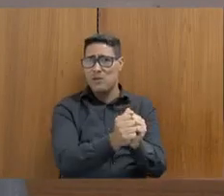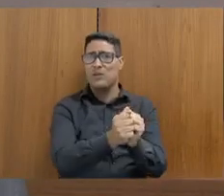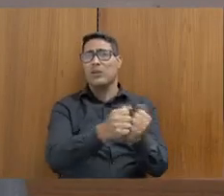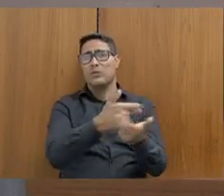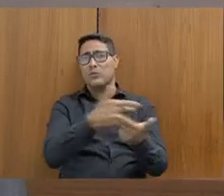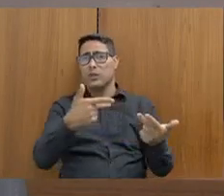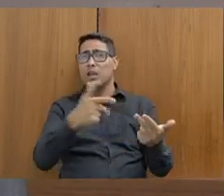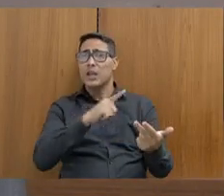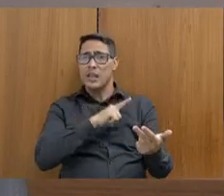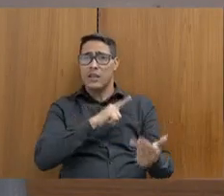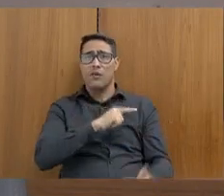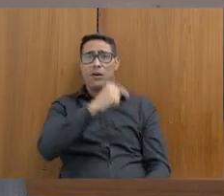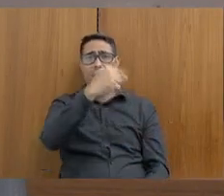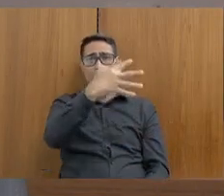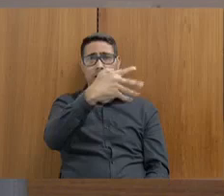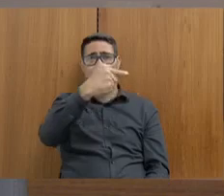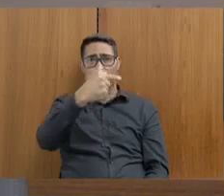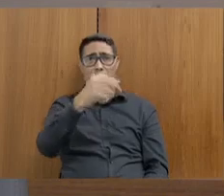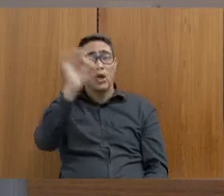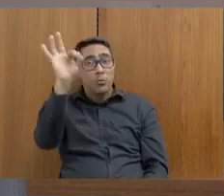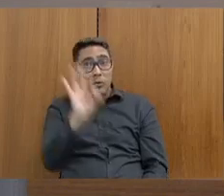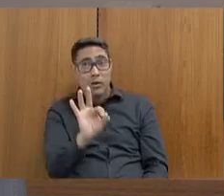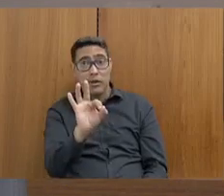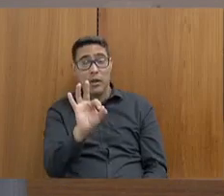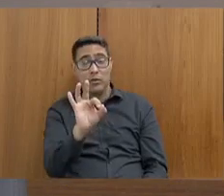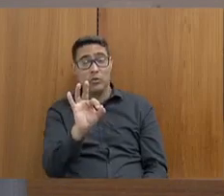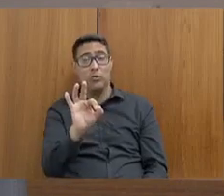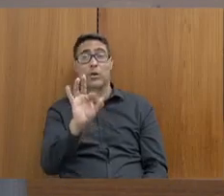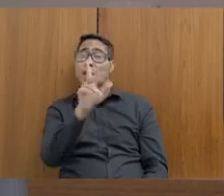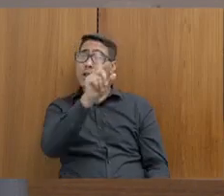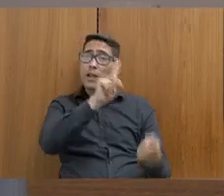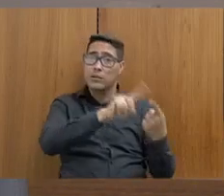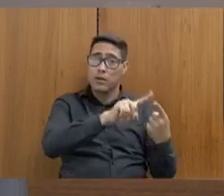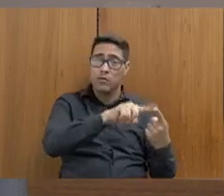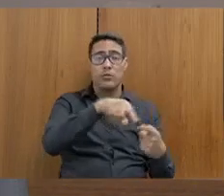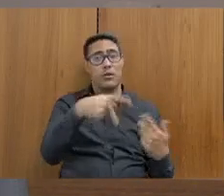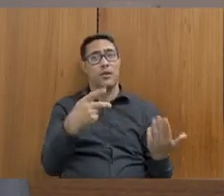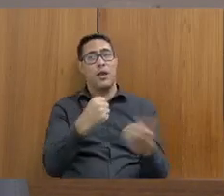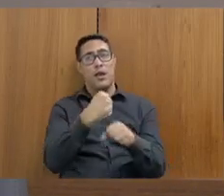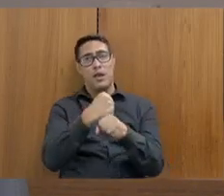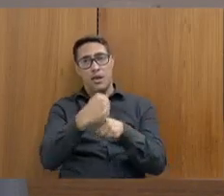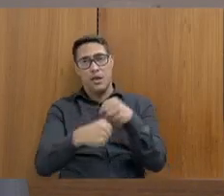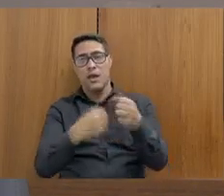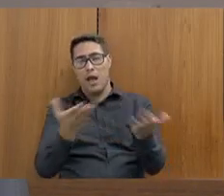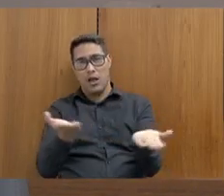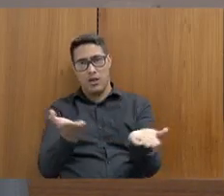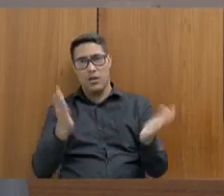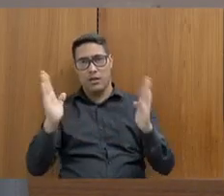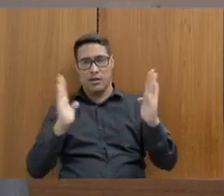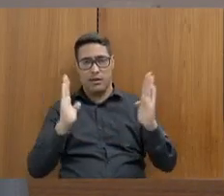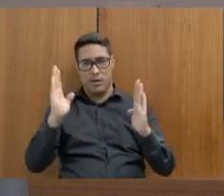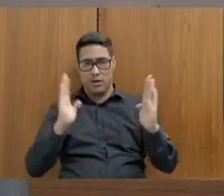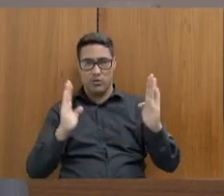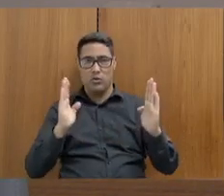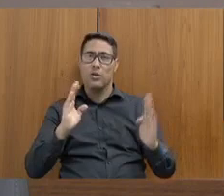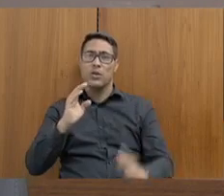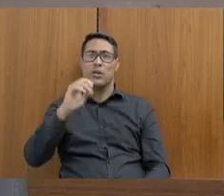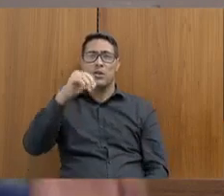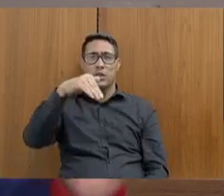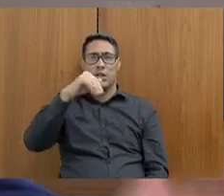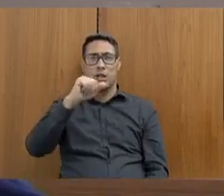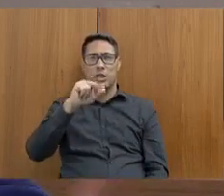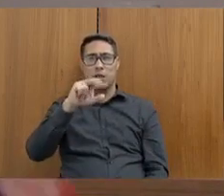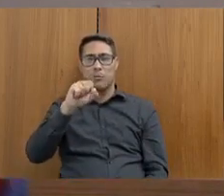47% das denúncias esse ano. 47% de denúncias de maus-tratos acontecem nas instituições